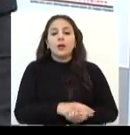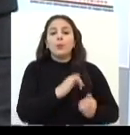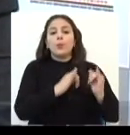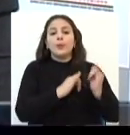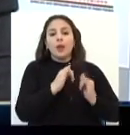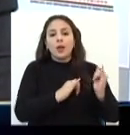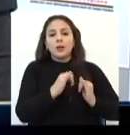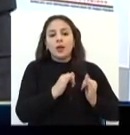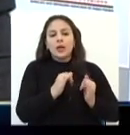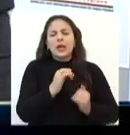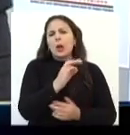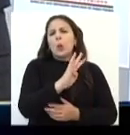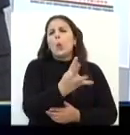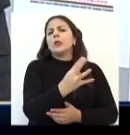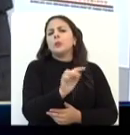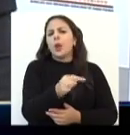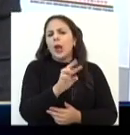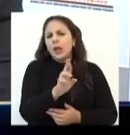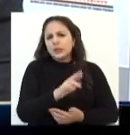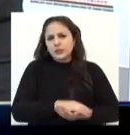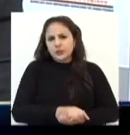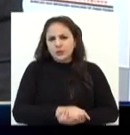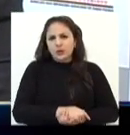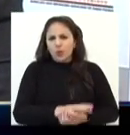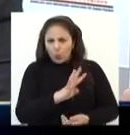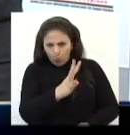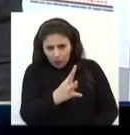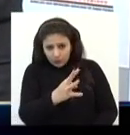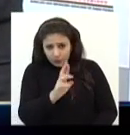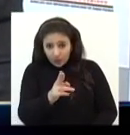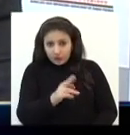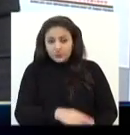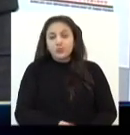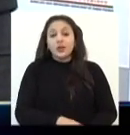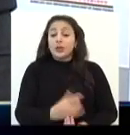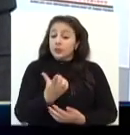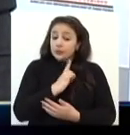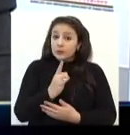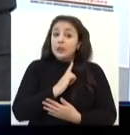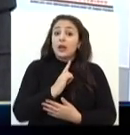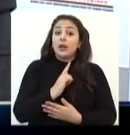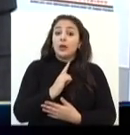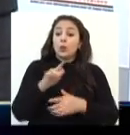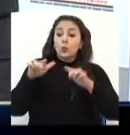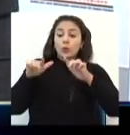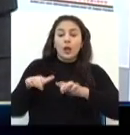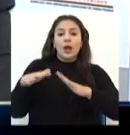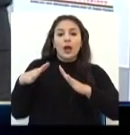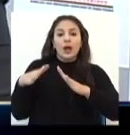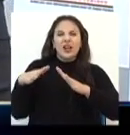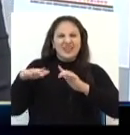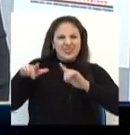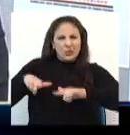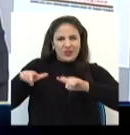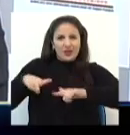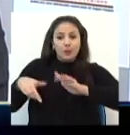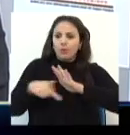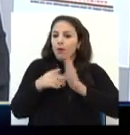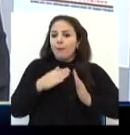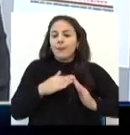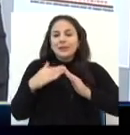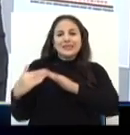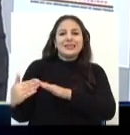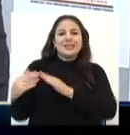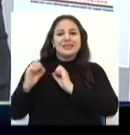Habitação, ele pedia inicialmente R$ 4 mil. R$ 4 mil? E ele tem um imóvel que é do mesmo proprietário ao lado da Secretaria de